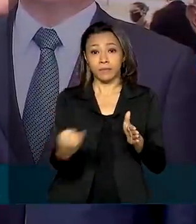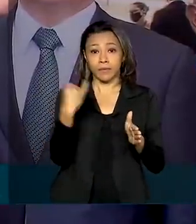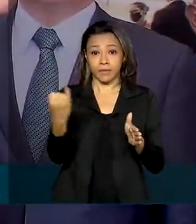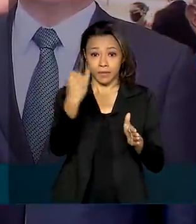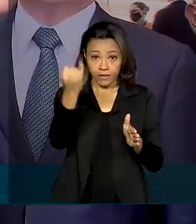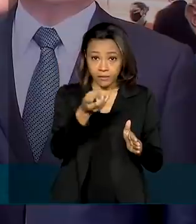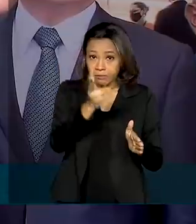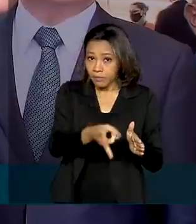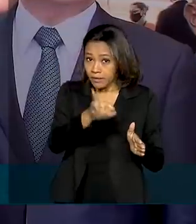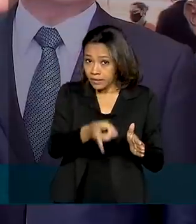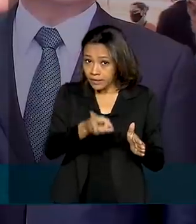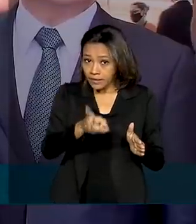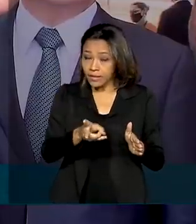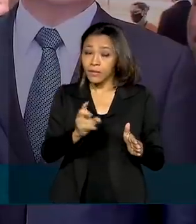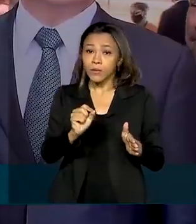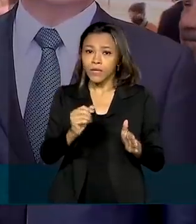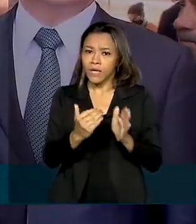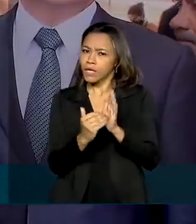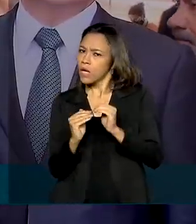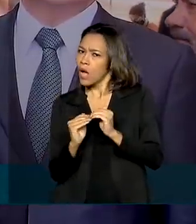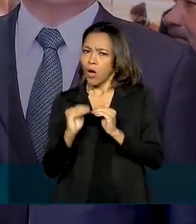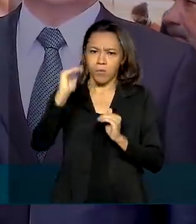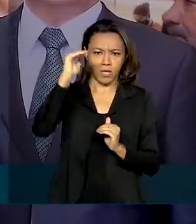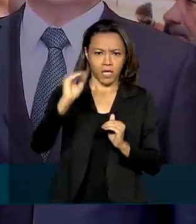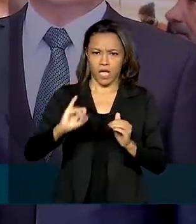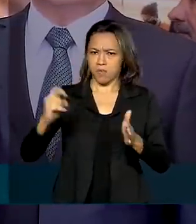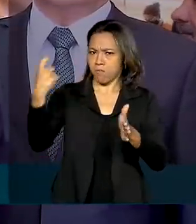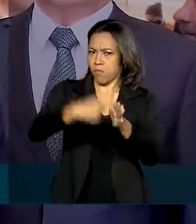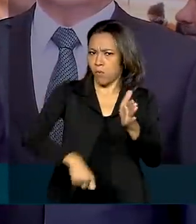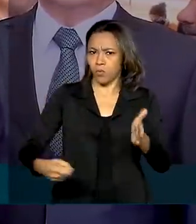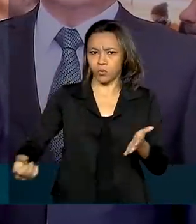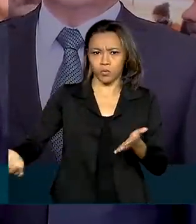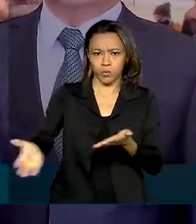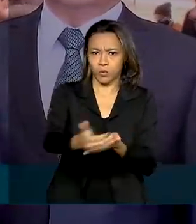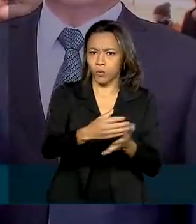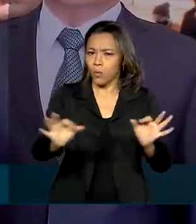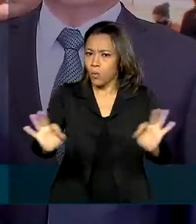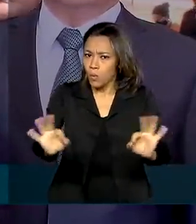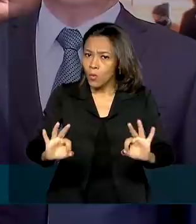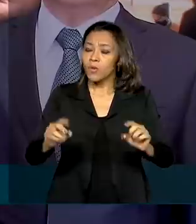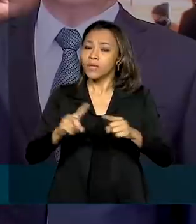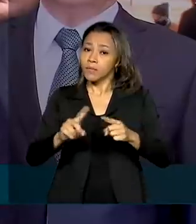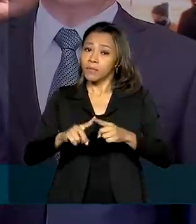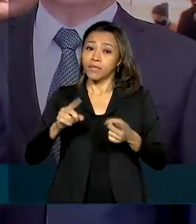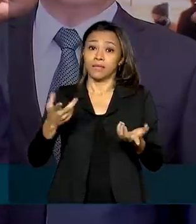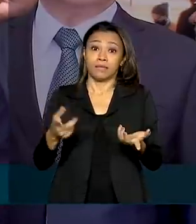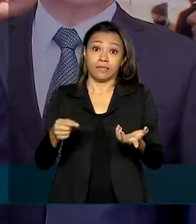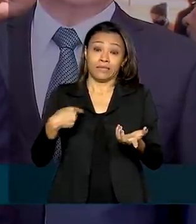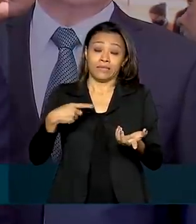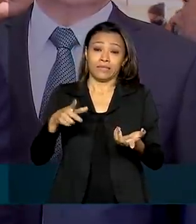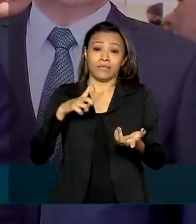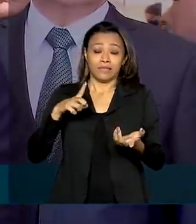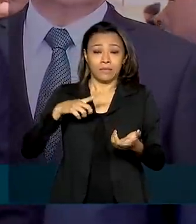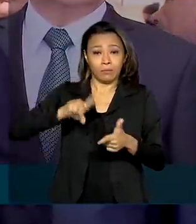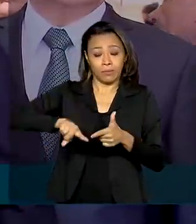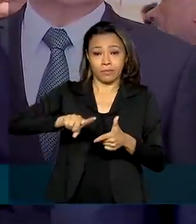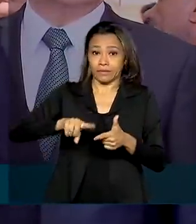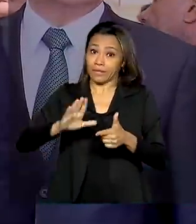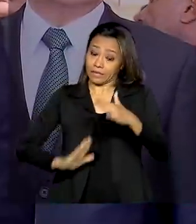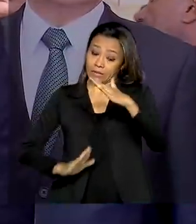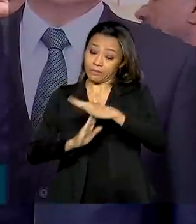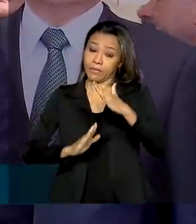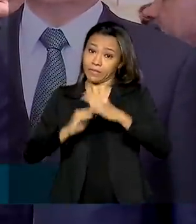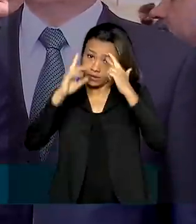esse pilar de não aumentar nem carga tributária e nem ameaçarmos aí o teto de gastos. Esse é o exercício permanente,